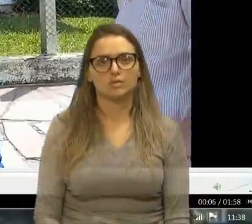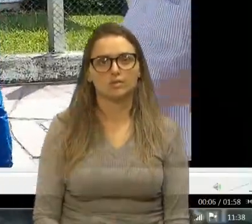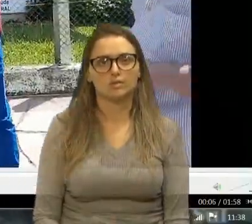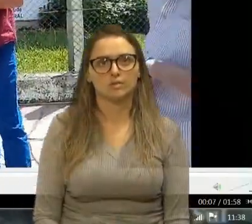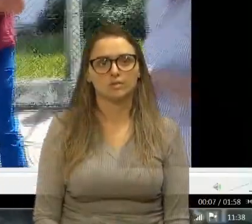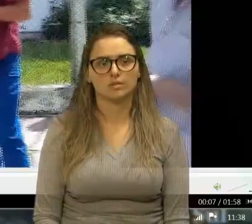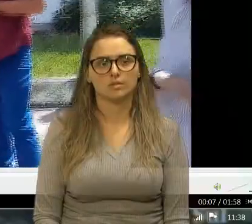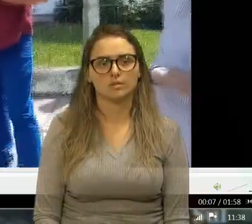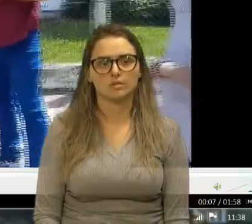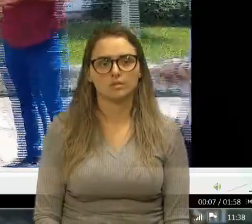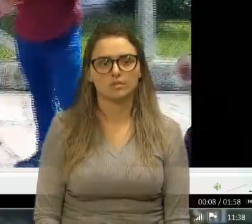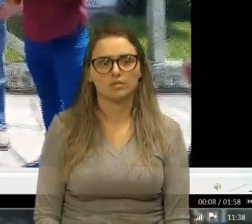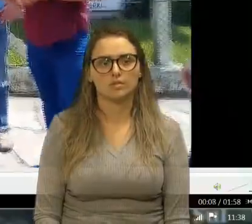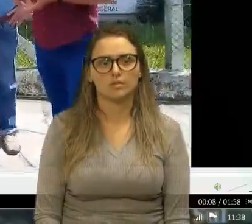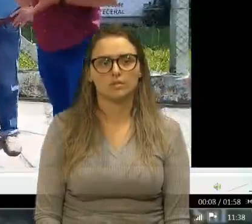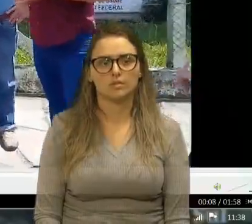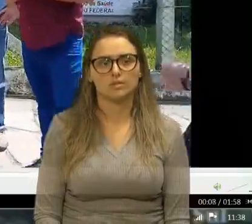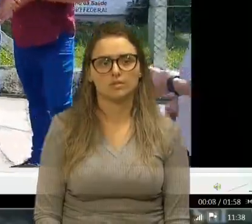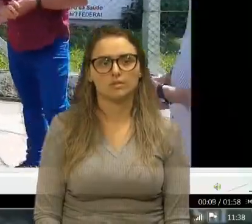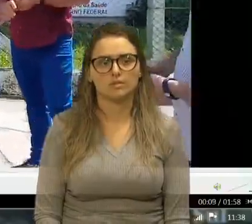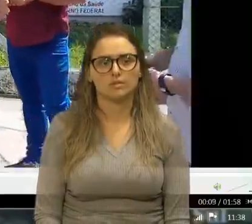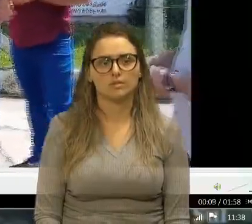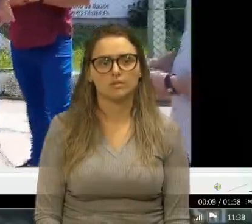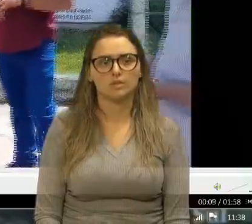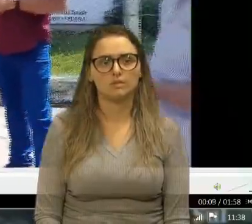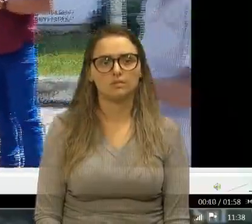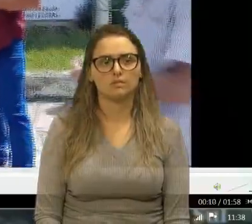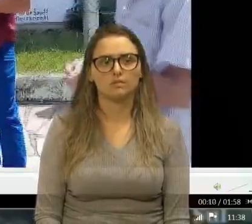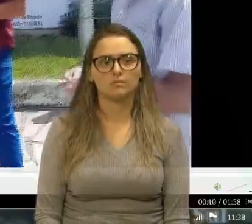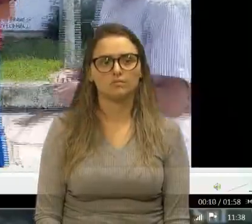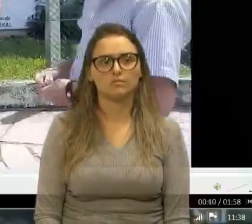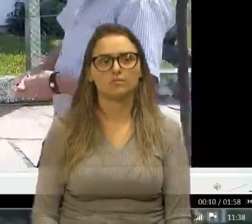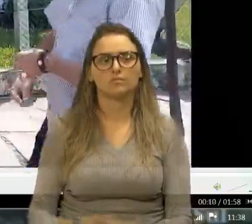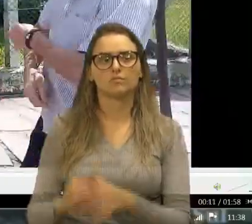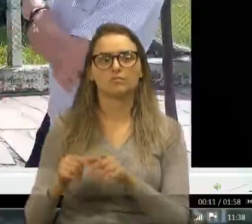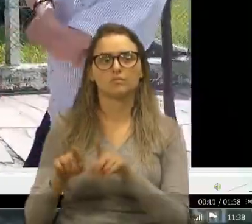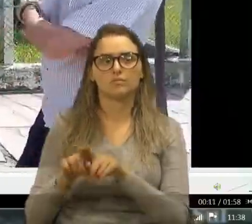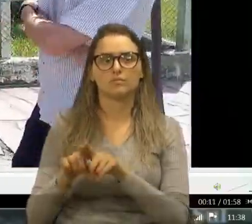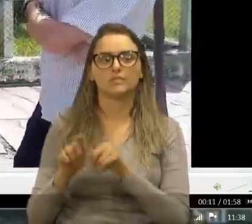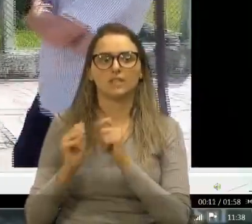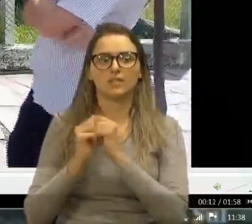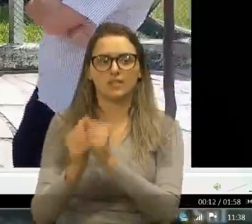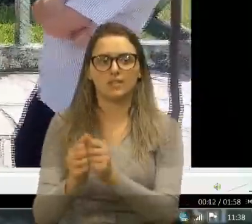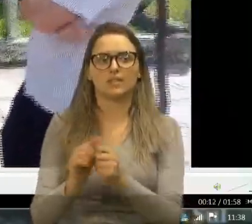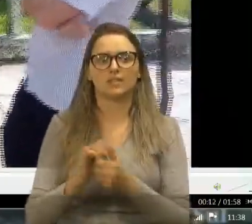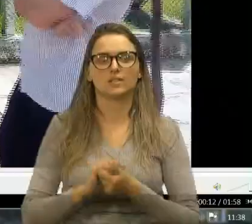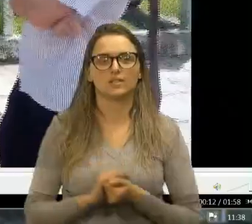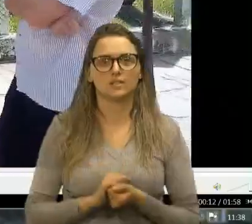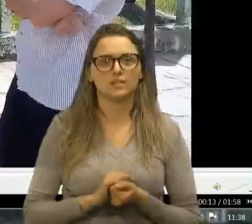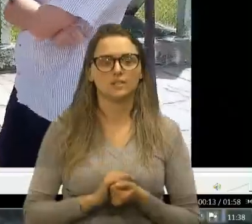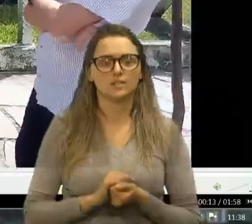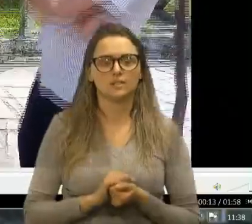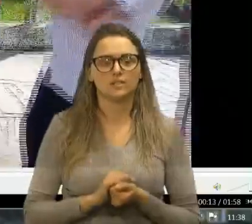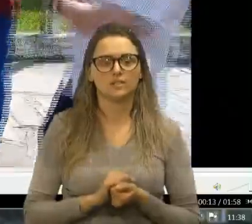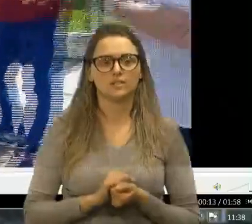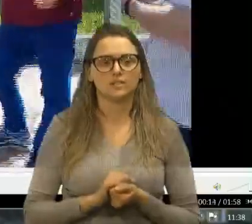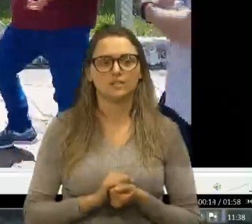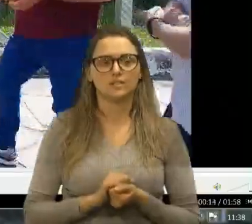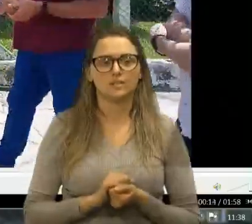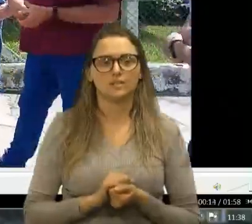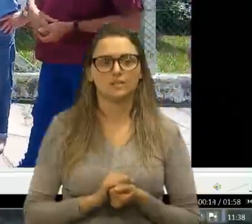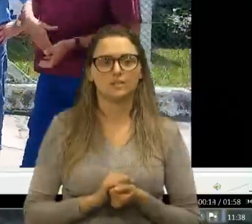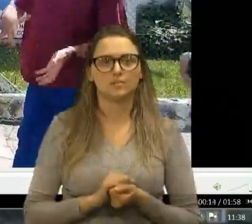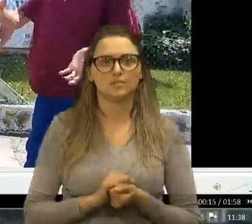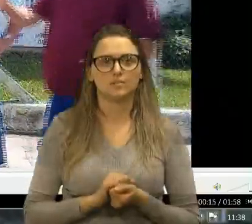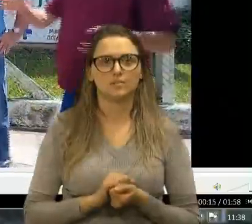aqui nos moradores da UBS, no dia 1º de novembro. E visitando Criúva,